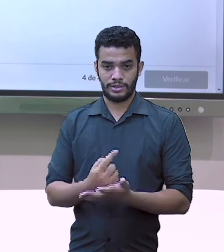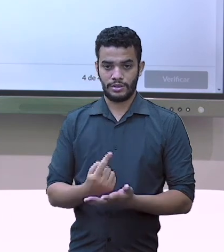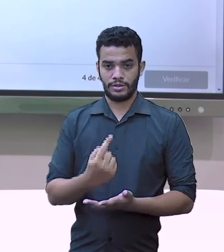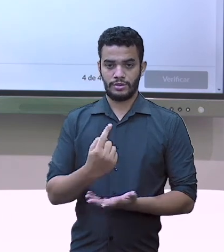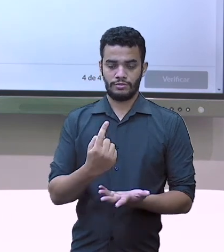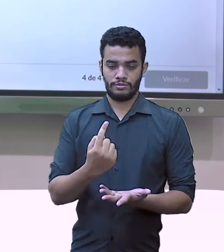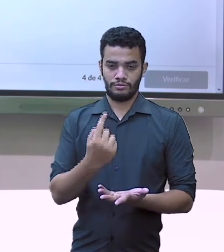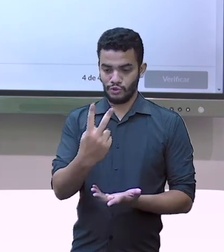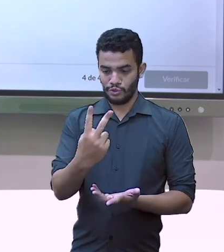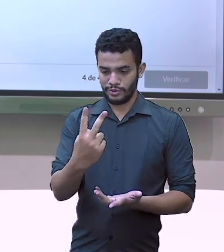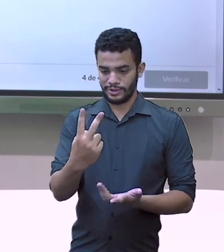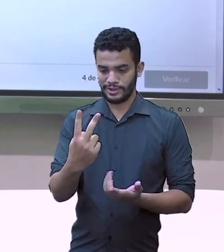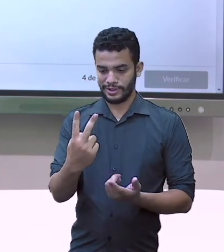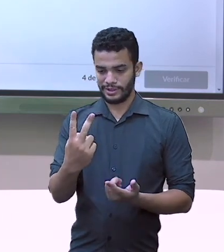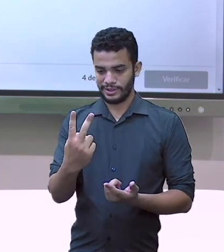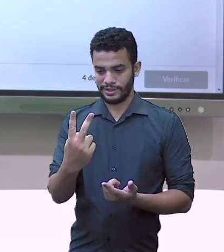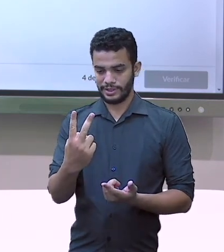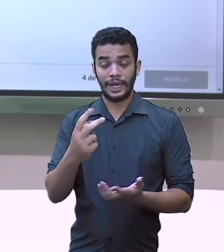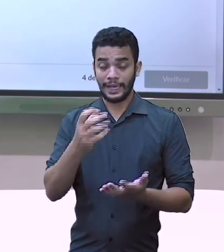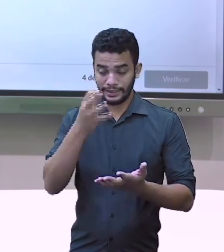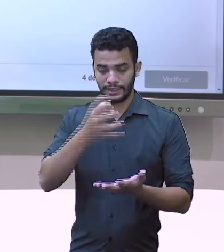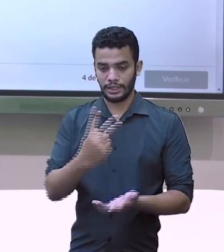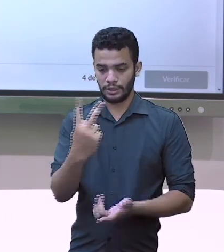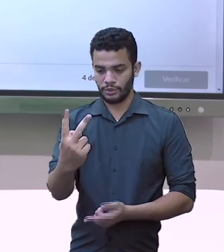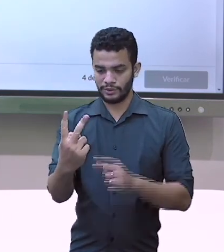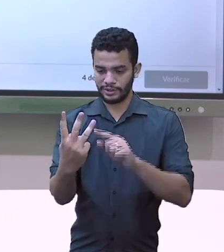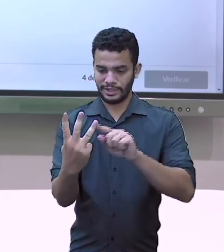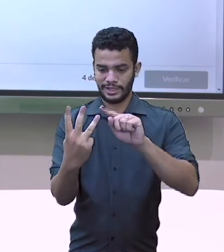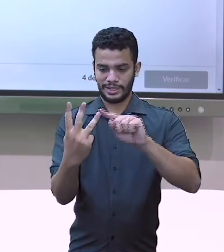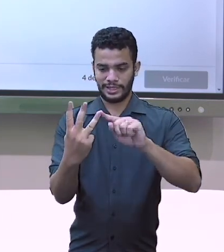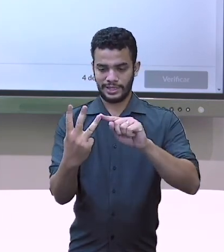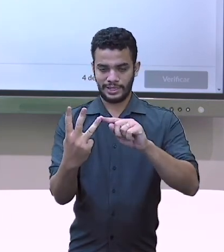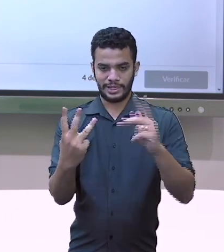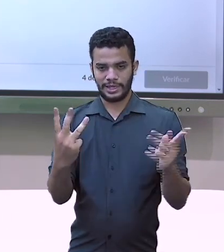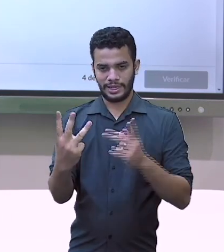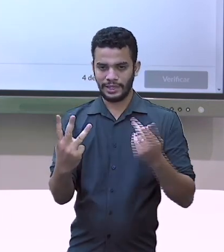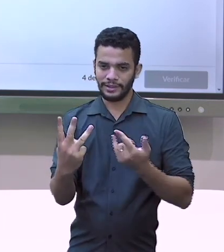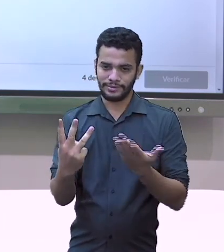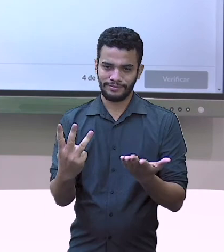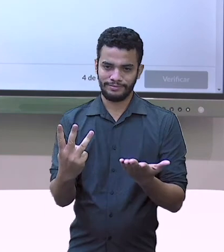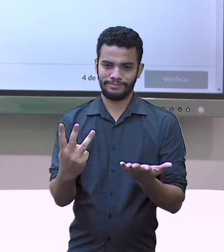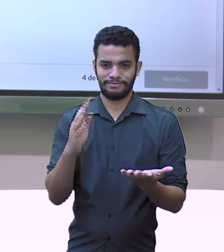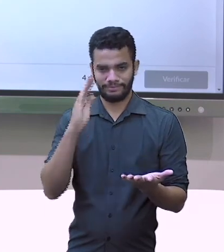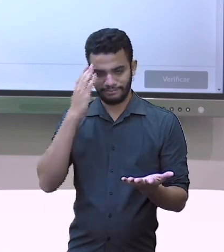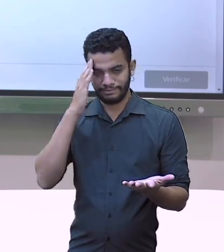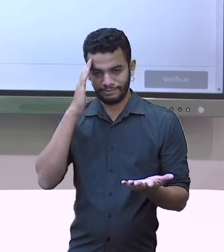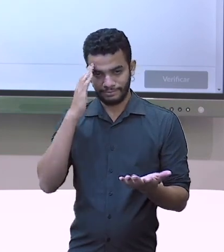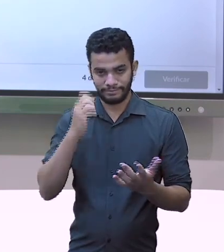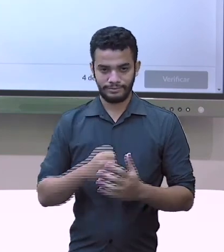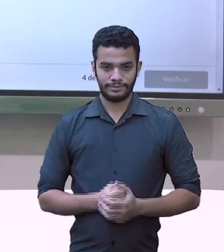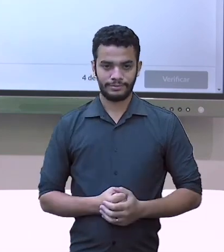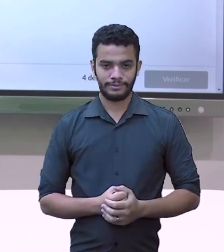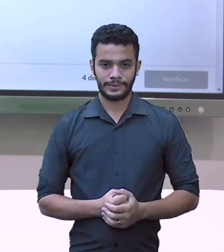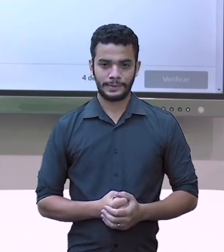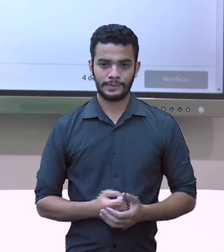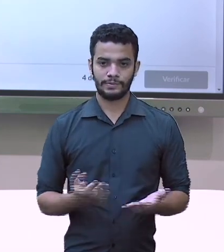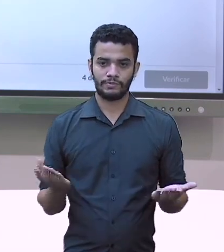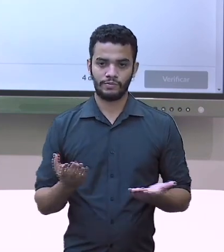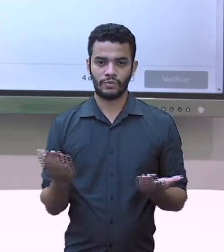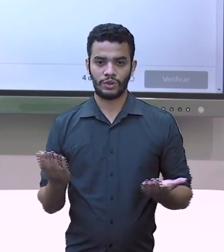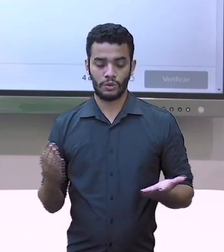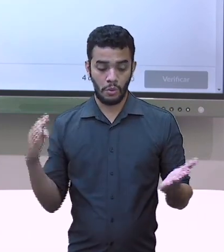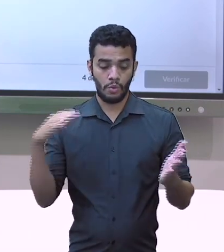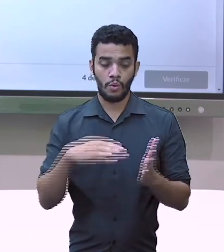primeiro. A terceira pergunta eu errei. E por último aqui, olha, eu vou ter o quê? Eu vou ter